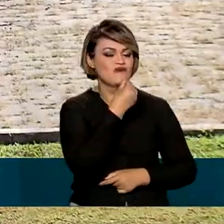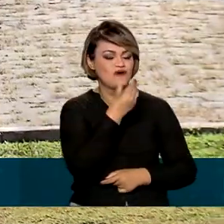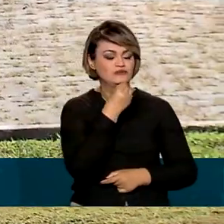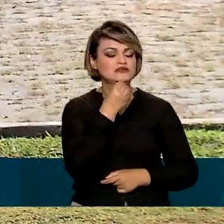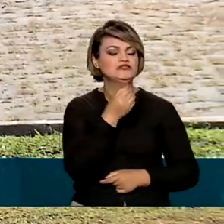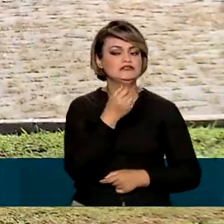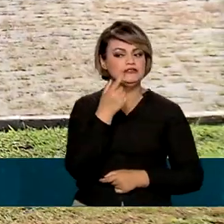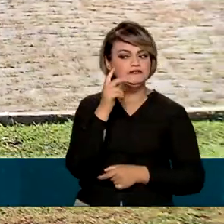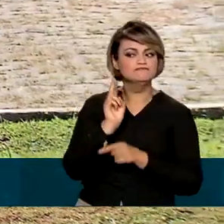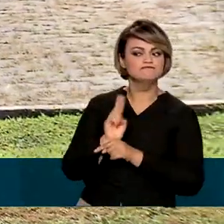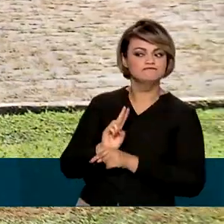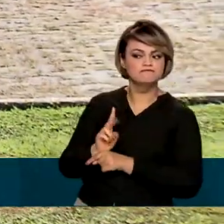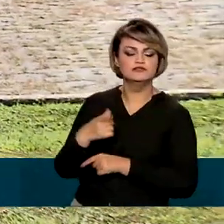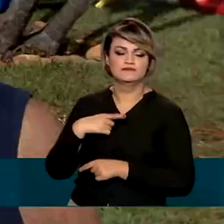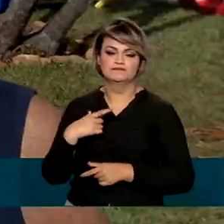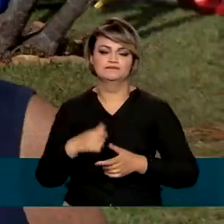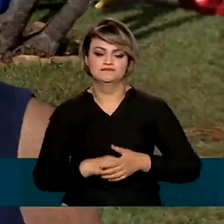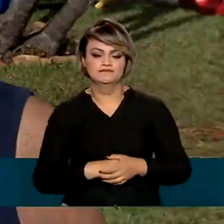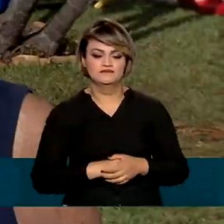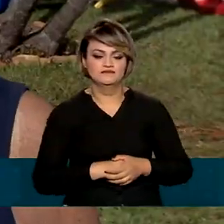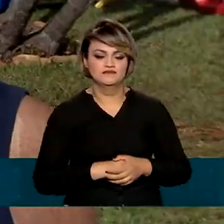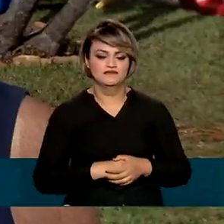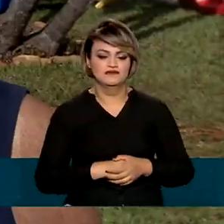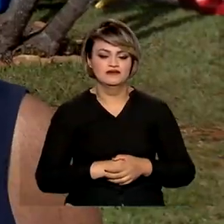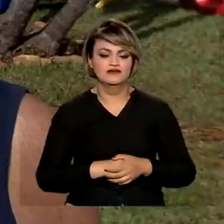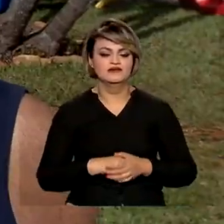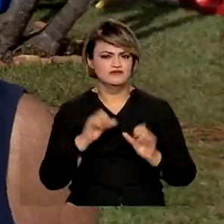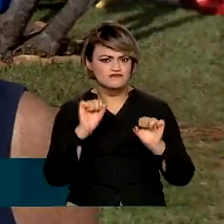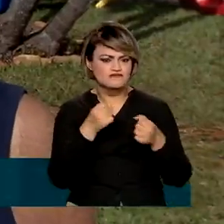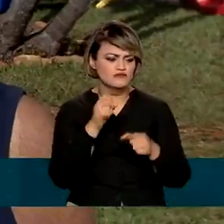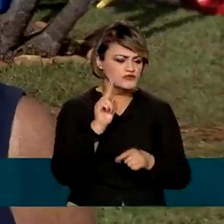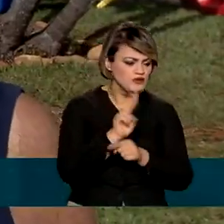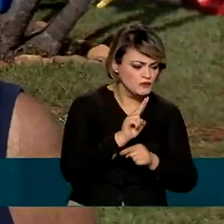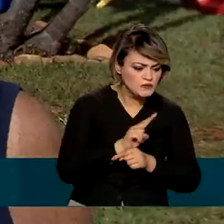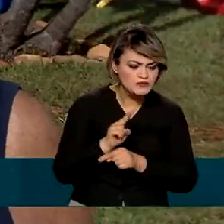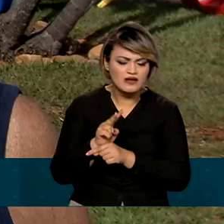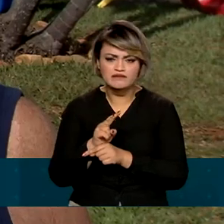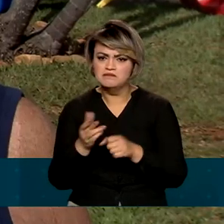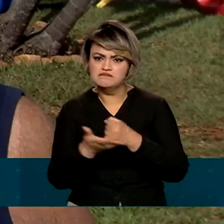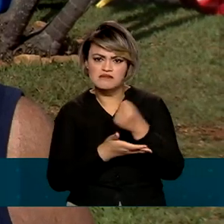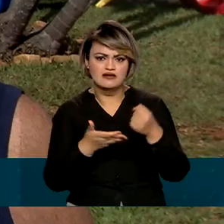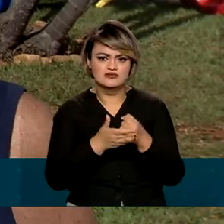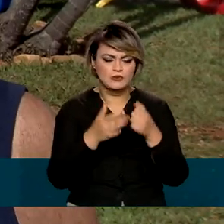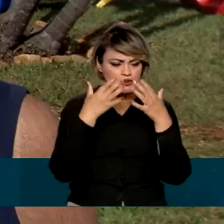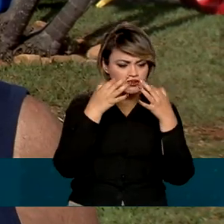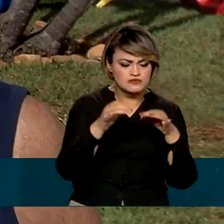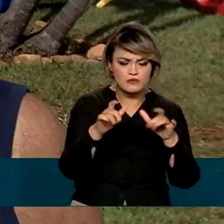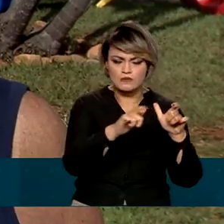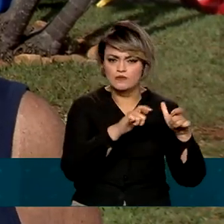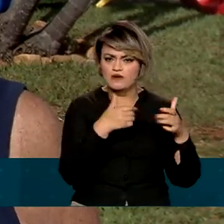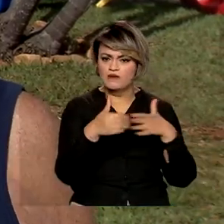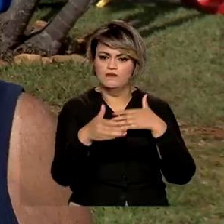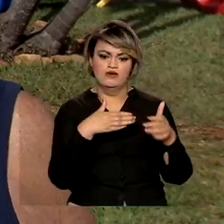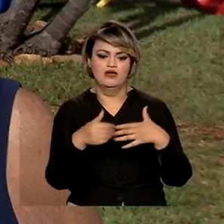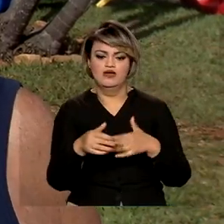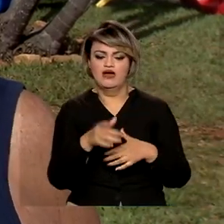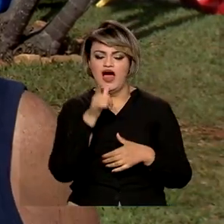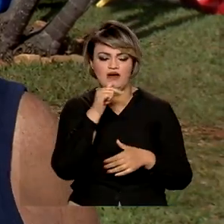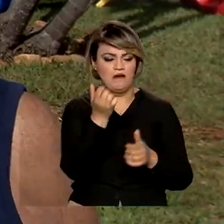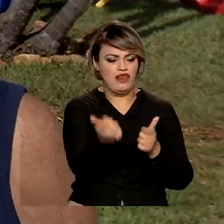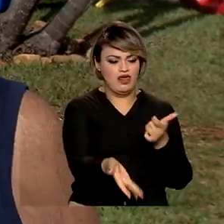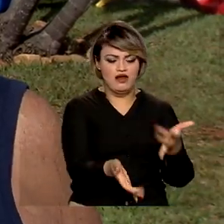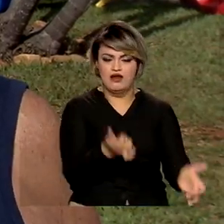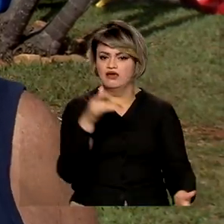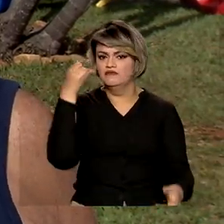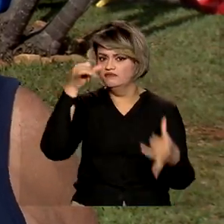nilto está sempre atento. Os cuidados são aqueles cuidados básicos que a gente deve ter em qualquer lugar. Não deixar acumular